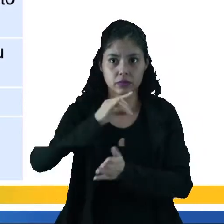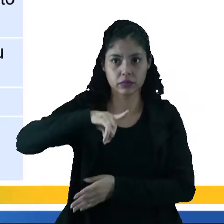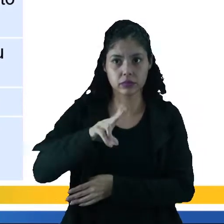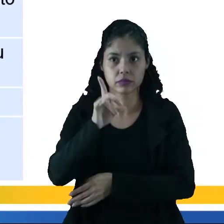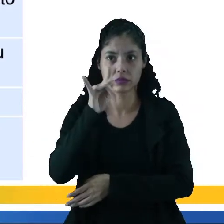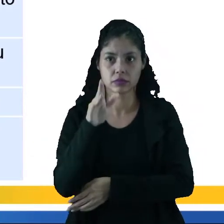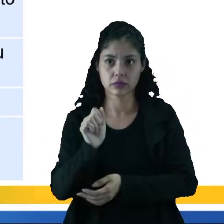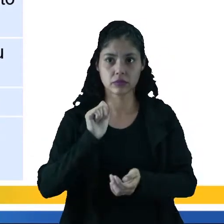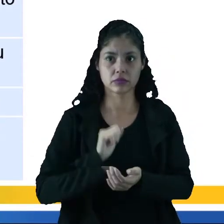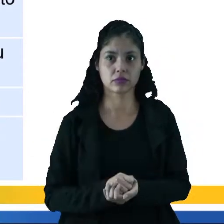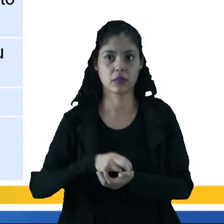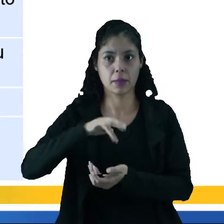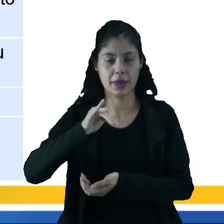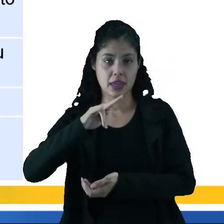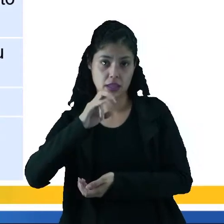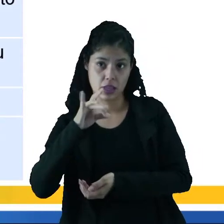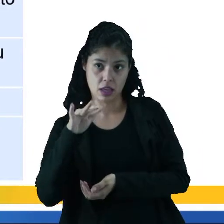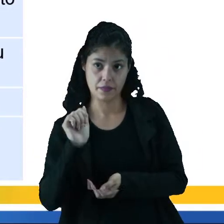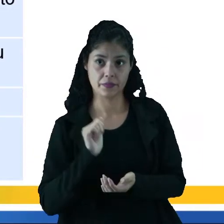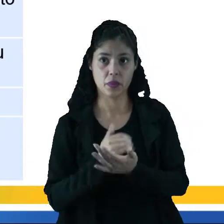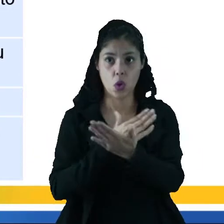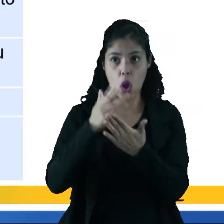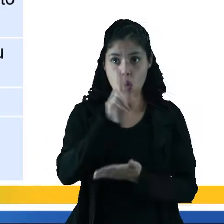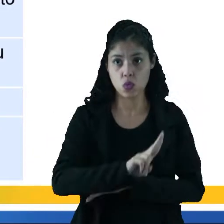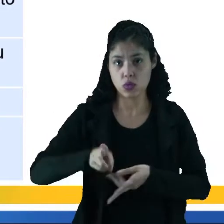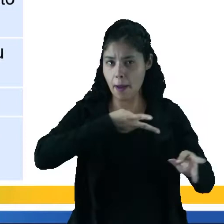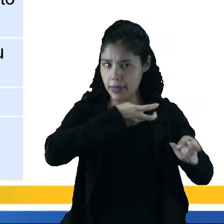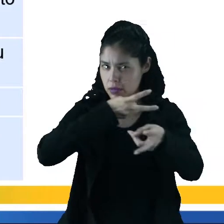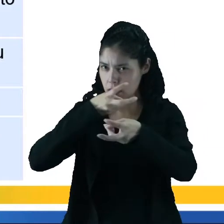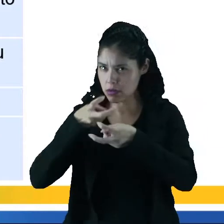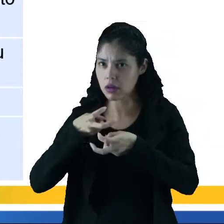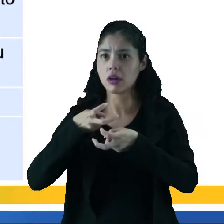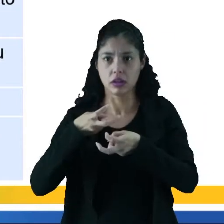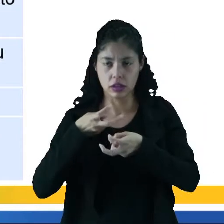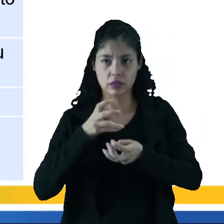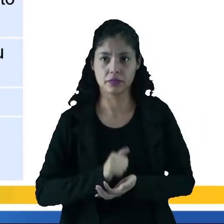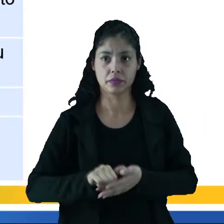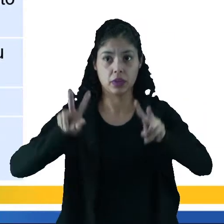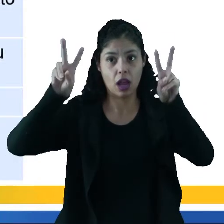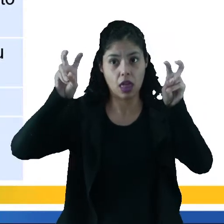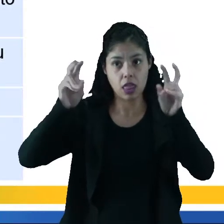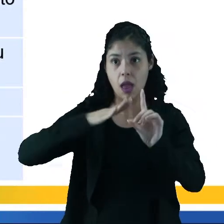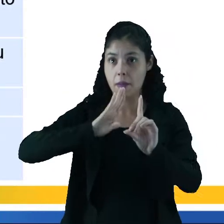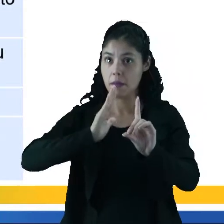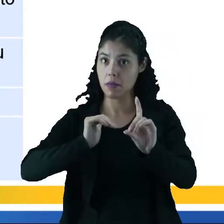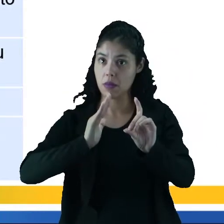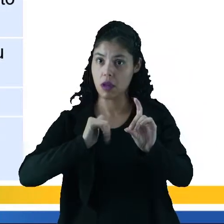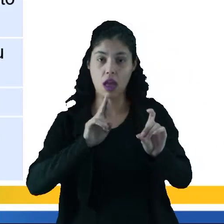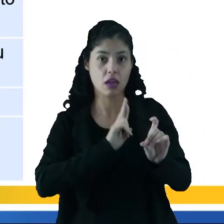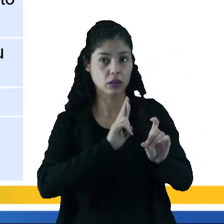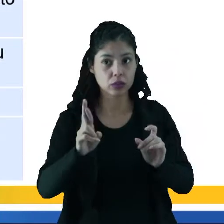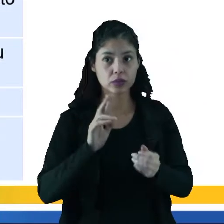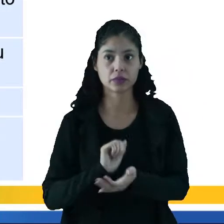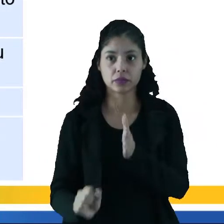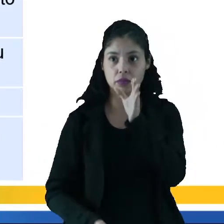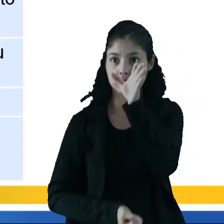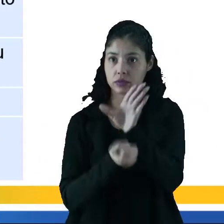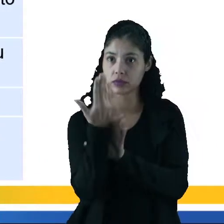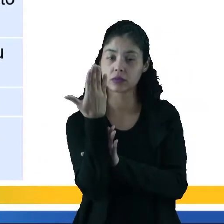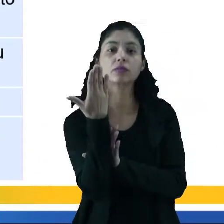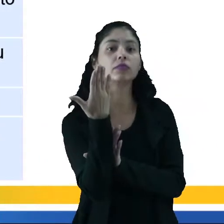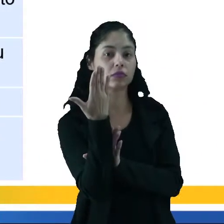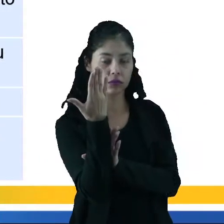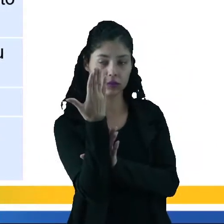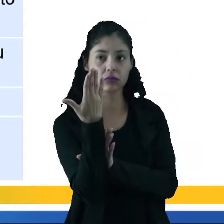se tornar mecenas, eu começo o uso da perspectiva, temas mitológicos e religiosos, né,